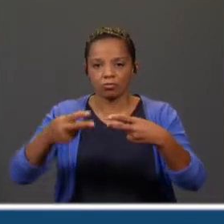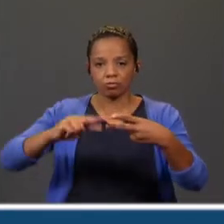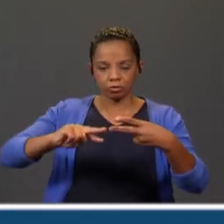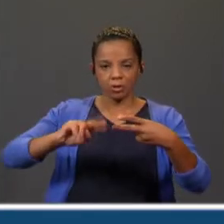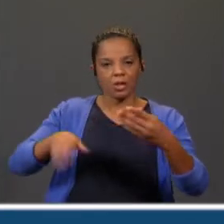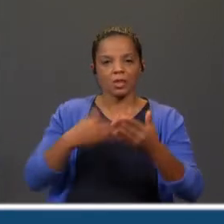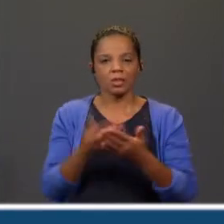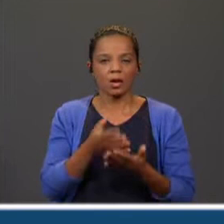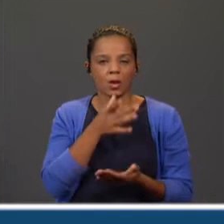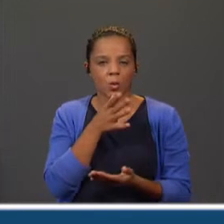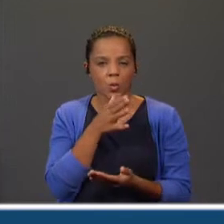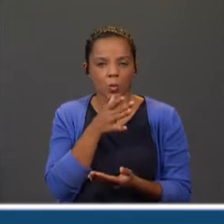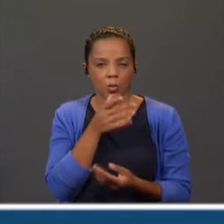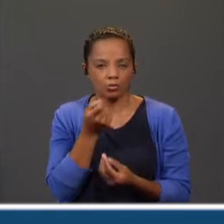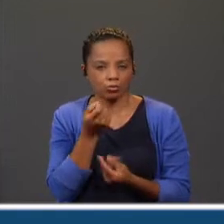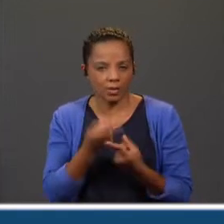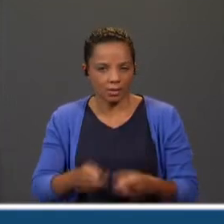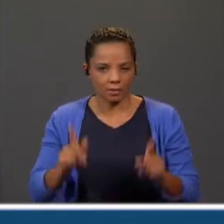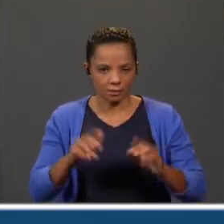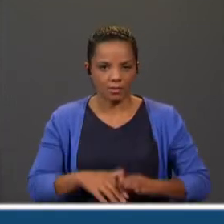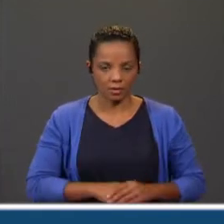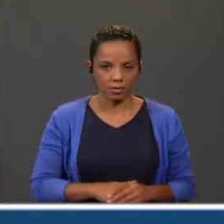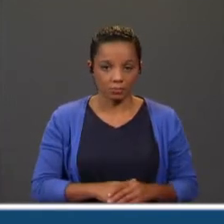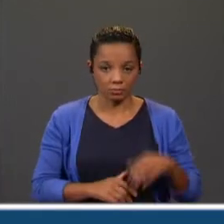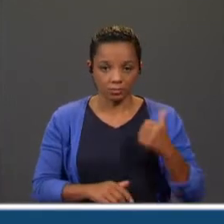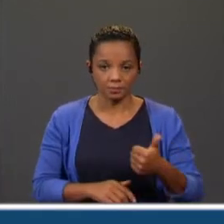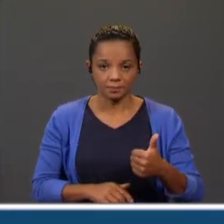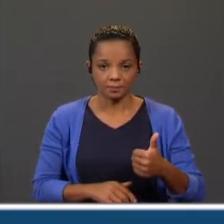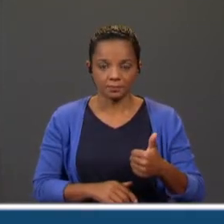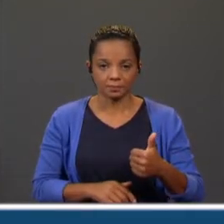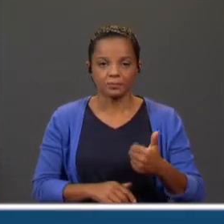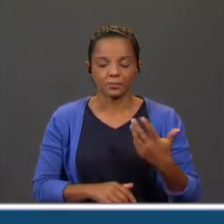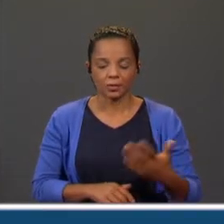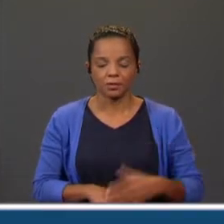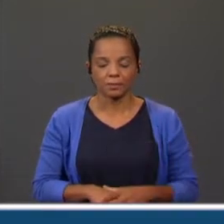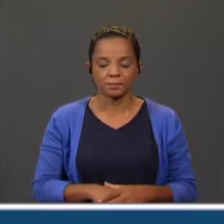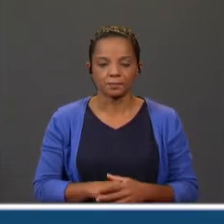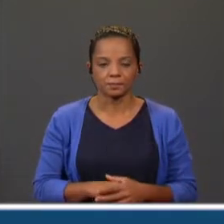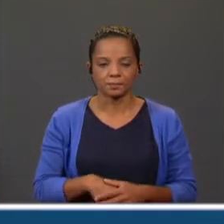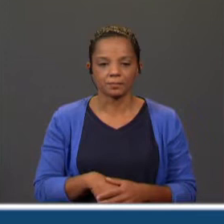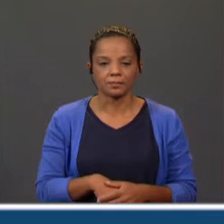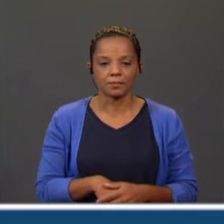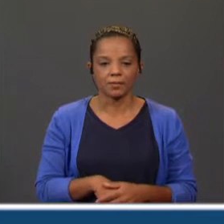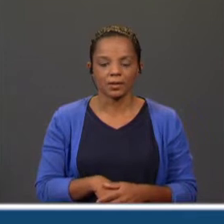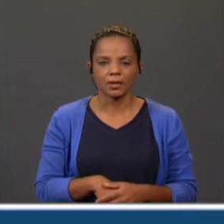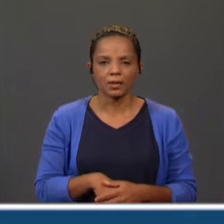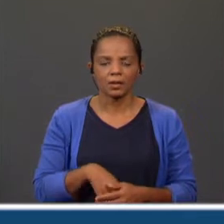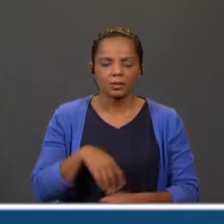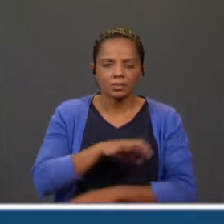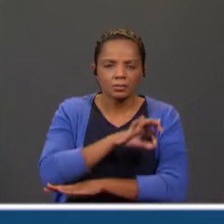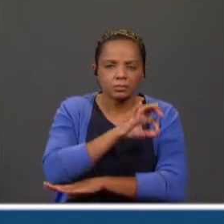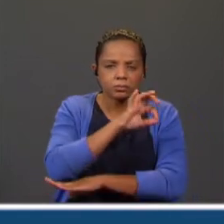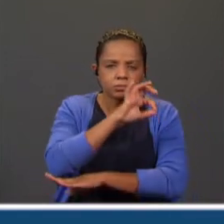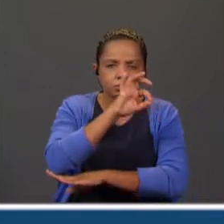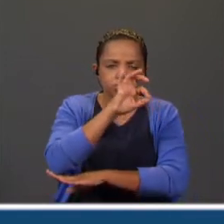ligeiramente diferente. Correto? Então vamos ler. Mal rompia amanhã,